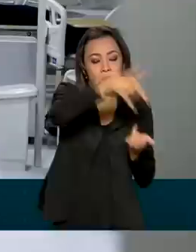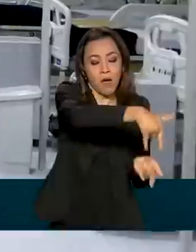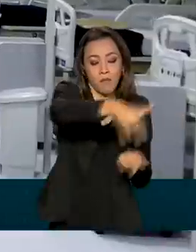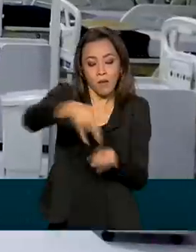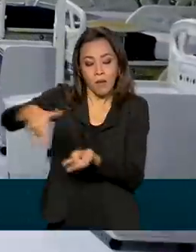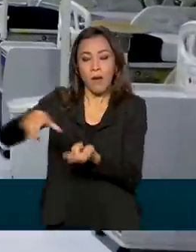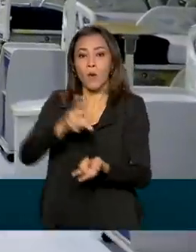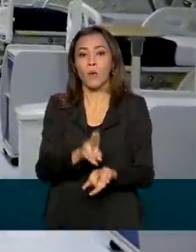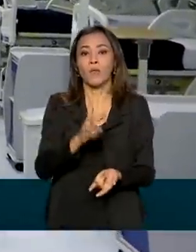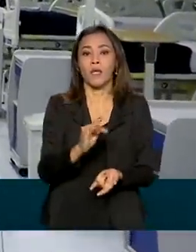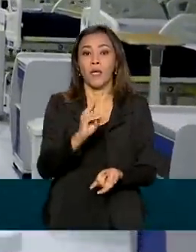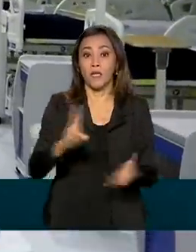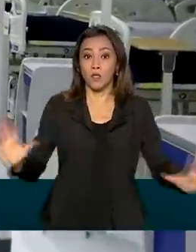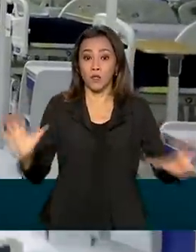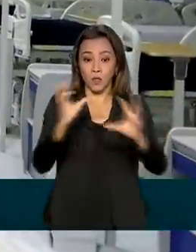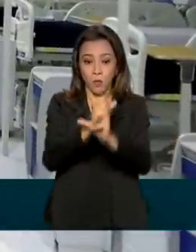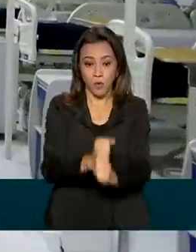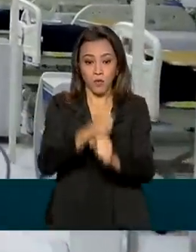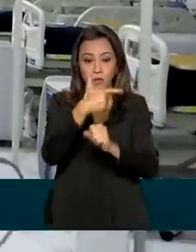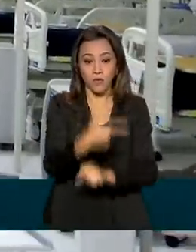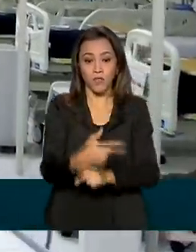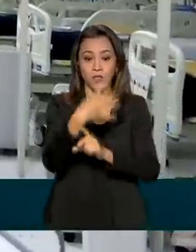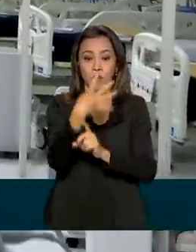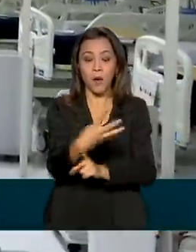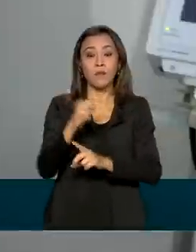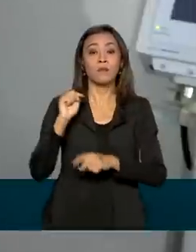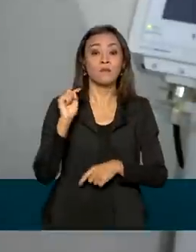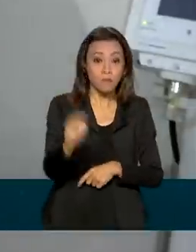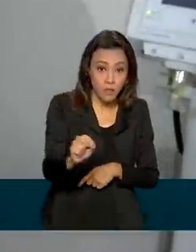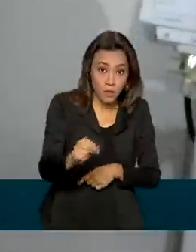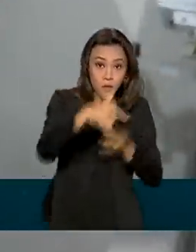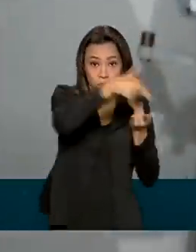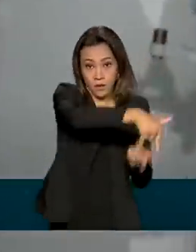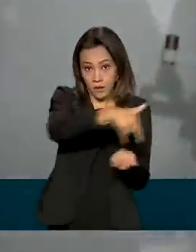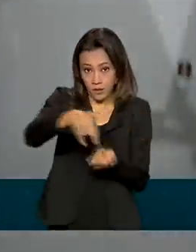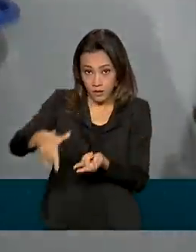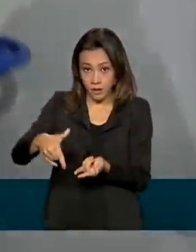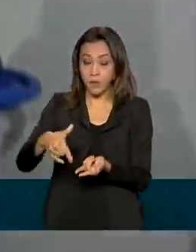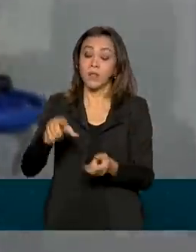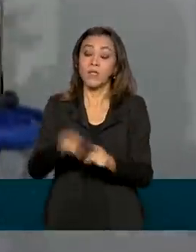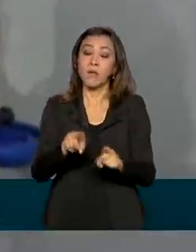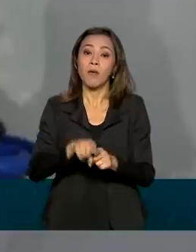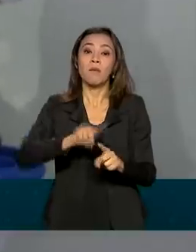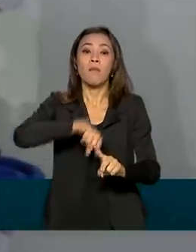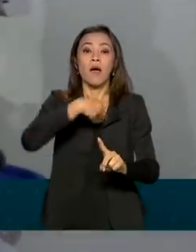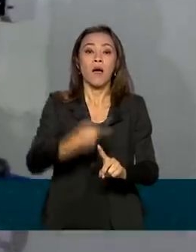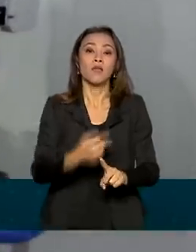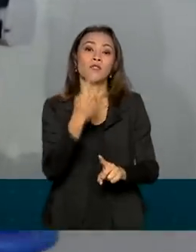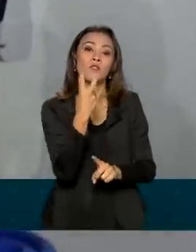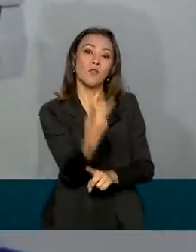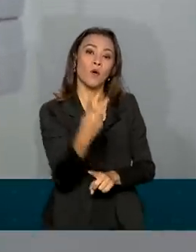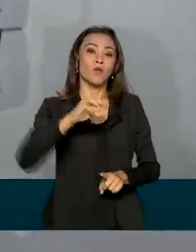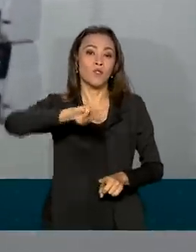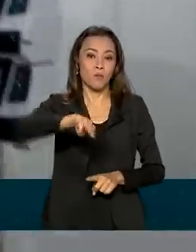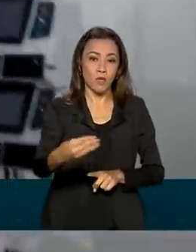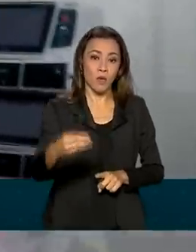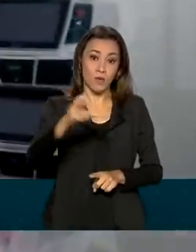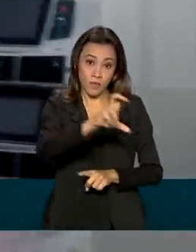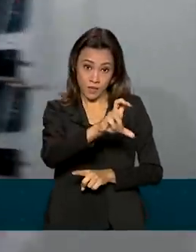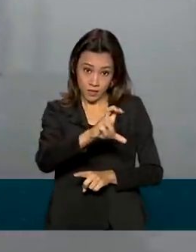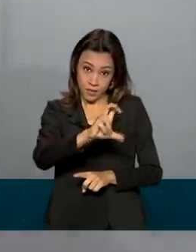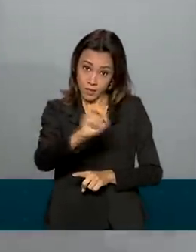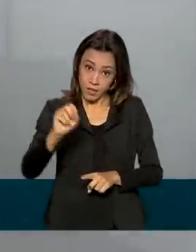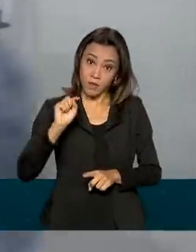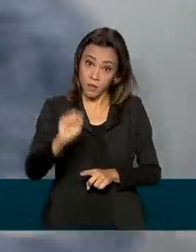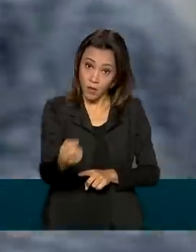totalizando 24 mil leitos em funcionamento. Liberou mais 2,5 de reais para a compra de itens